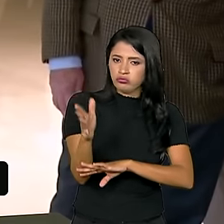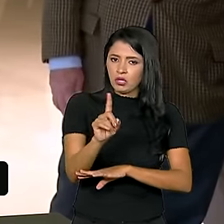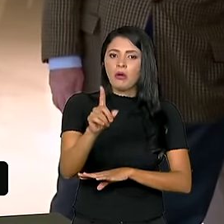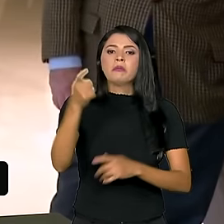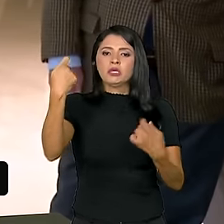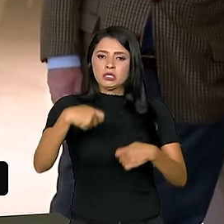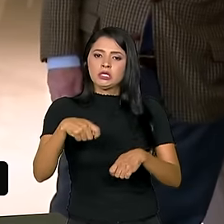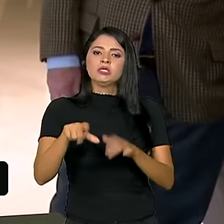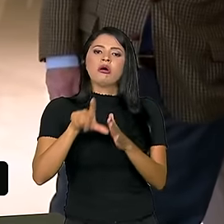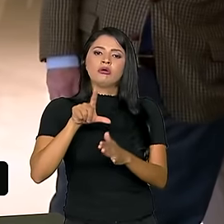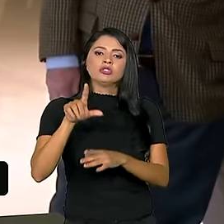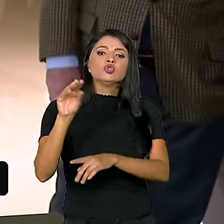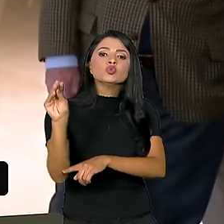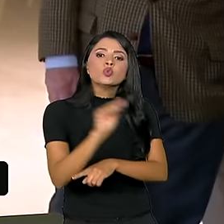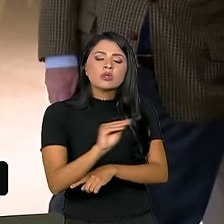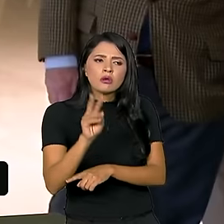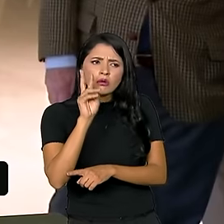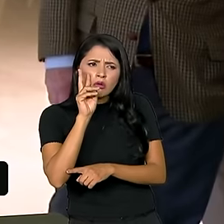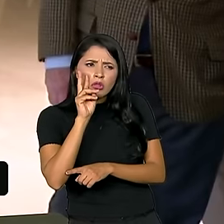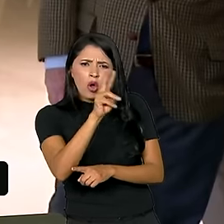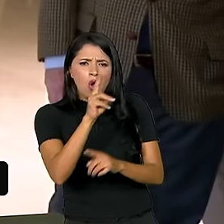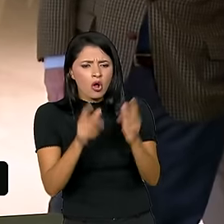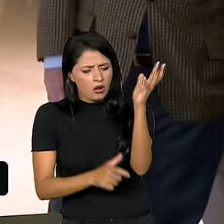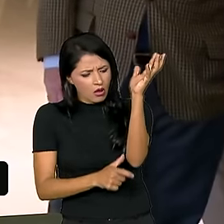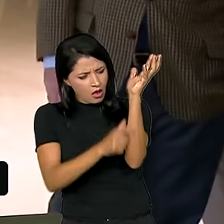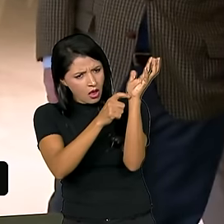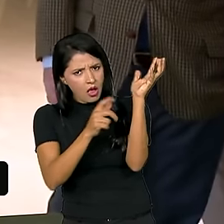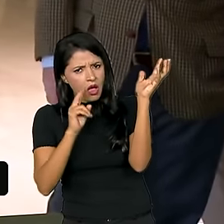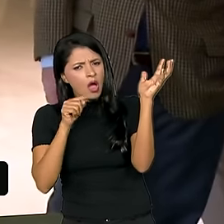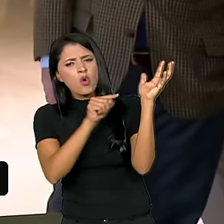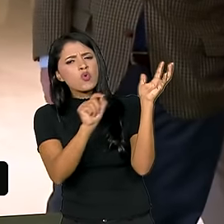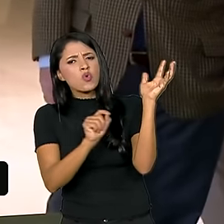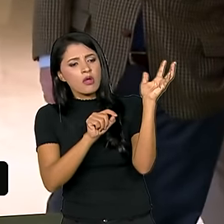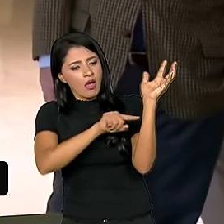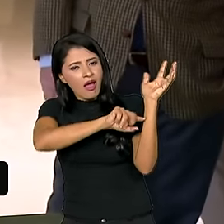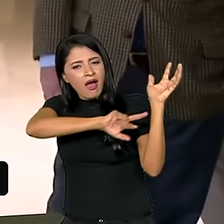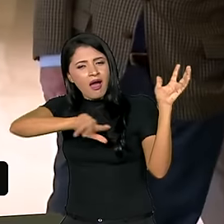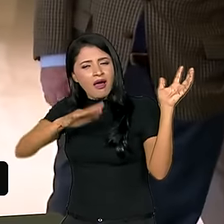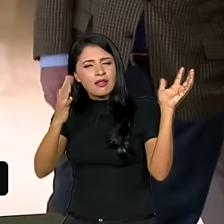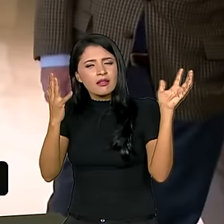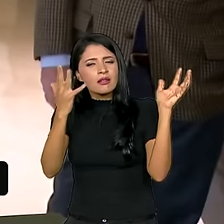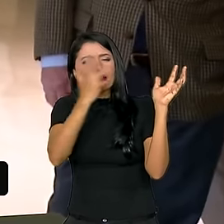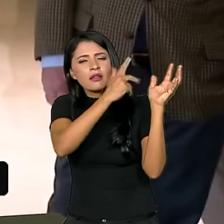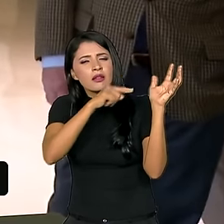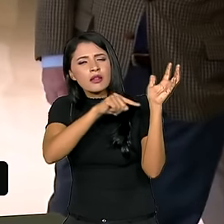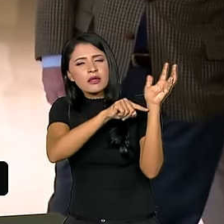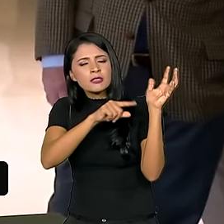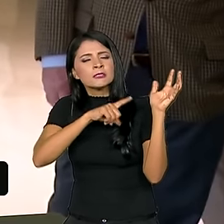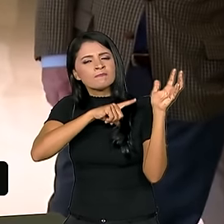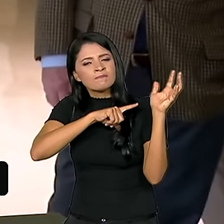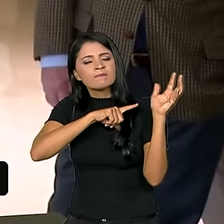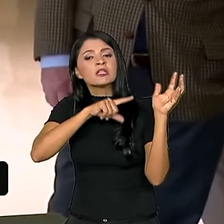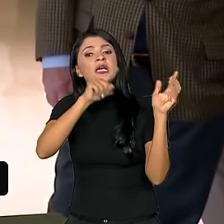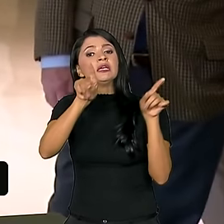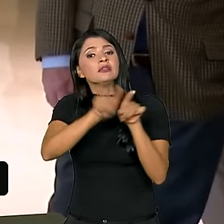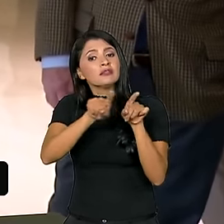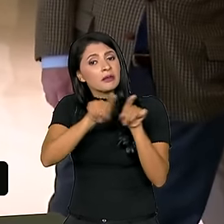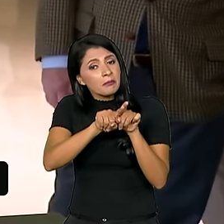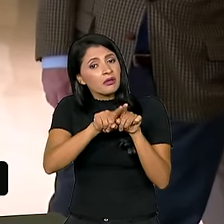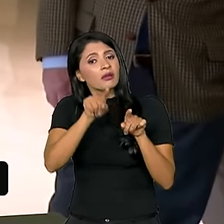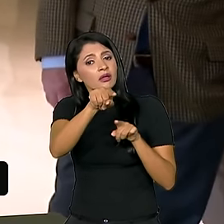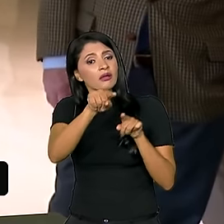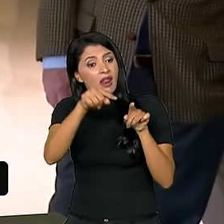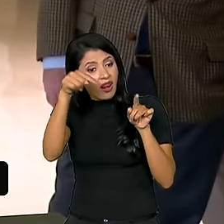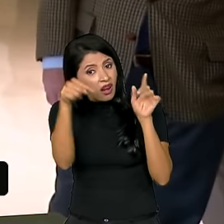ao olhar para uma copa de uma árvore, nós temos que lembrar a riqueza da biodiversidade e nós temos que ligar que lá embaixo tem um